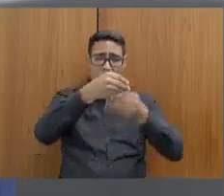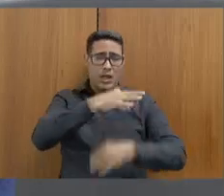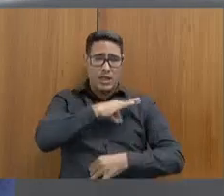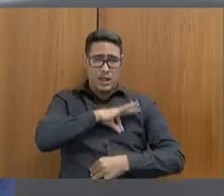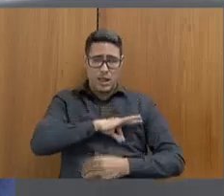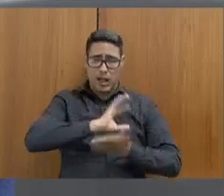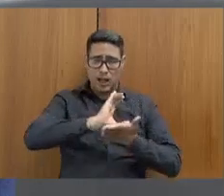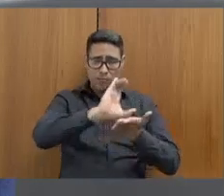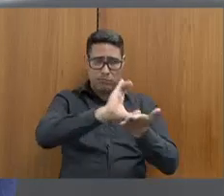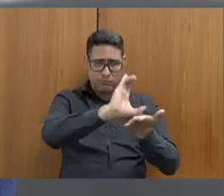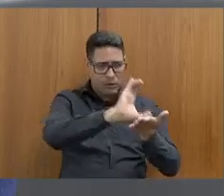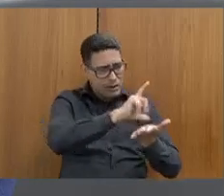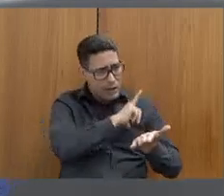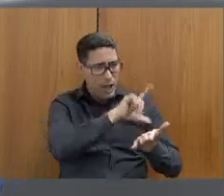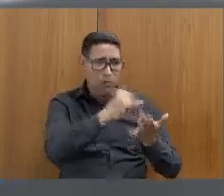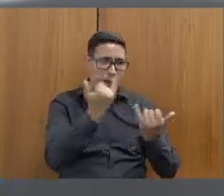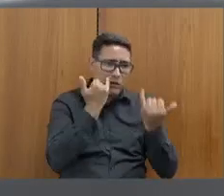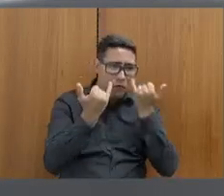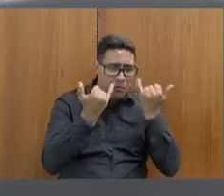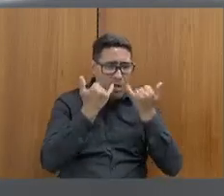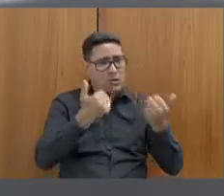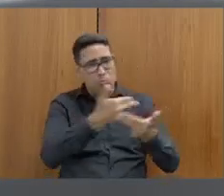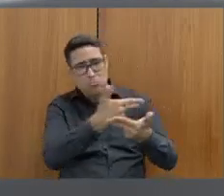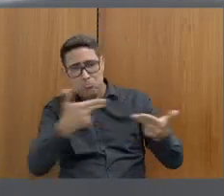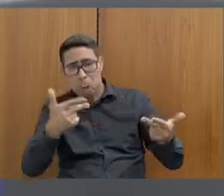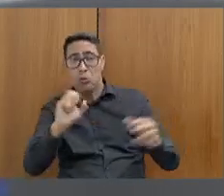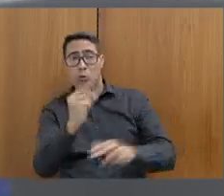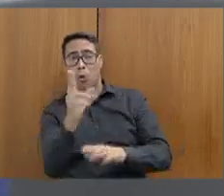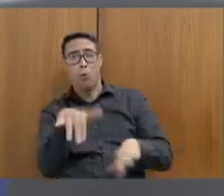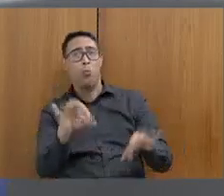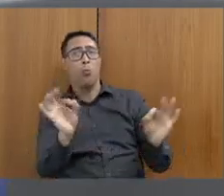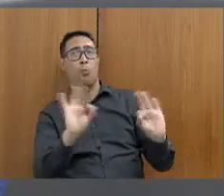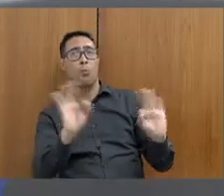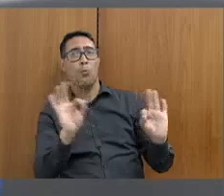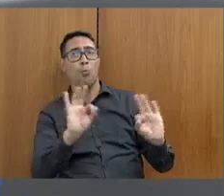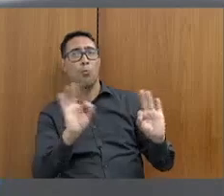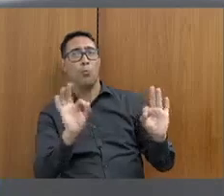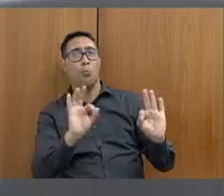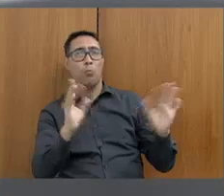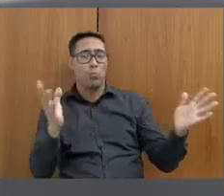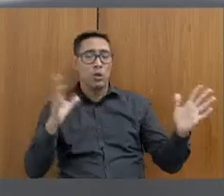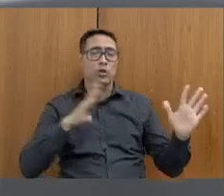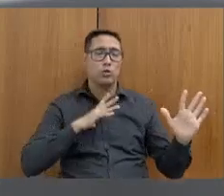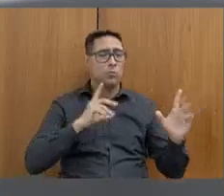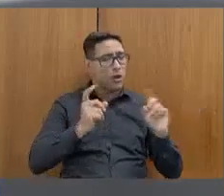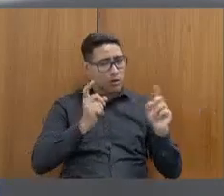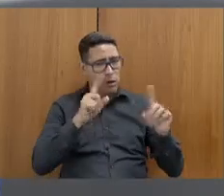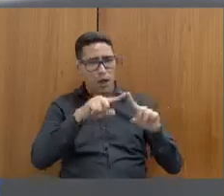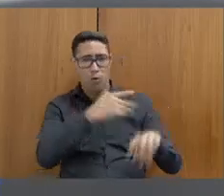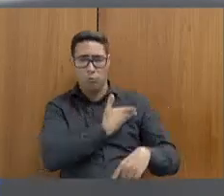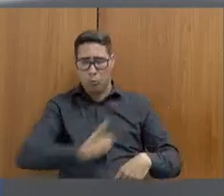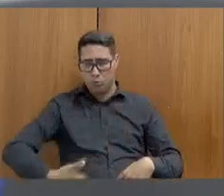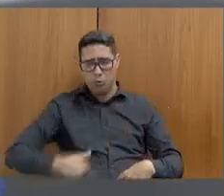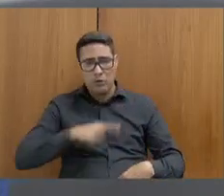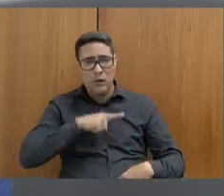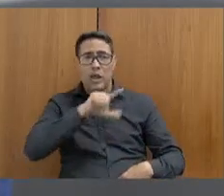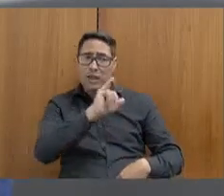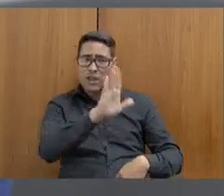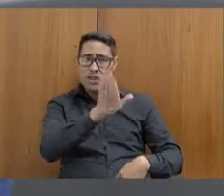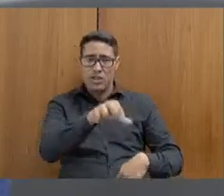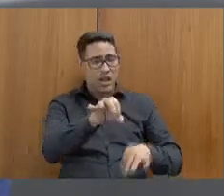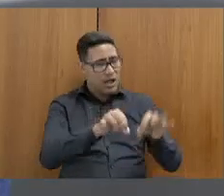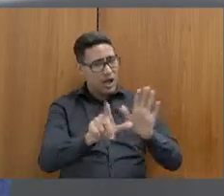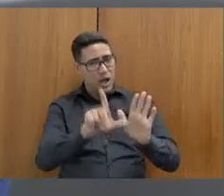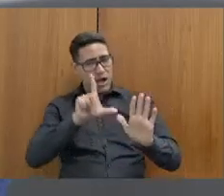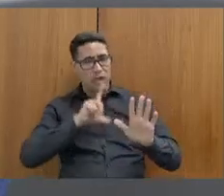dizer a todos nós que estamos aqui hoje. Uma eventual reunião com o governo ou se isso foi tratado com a